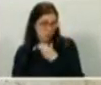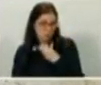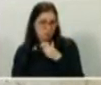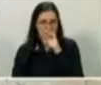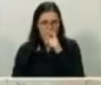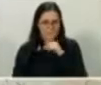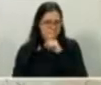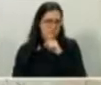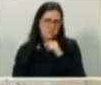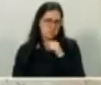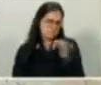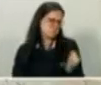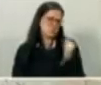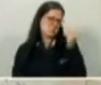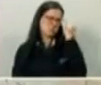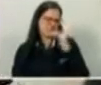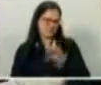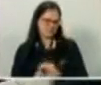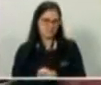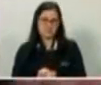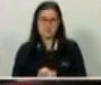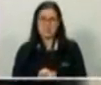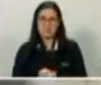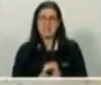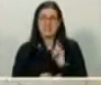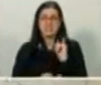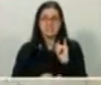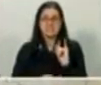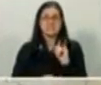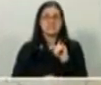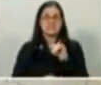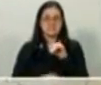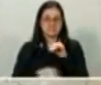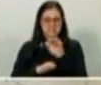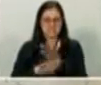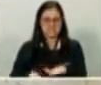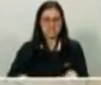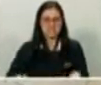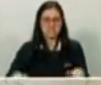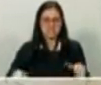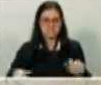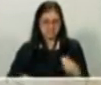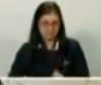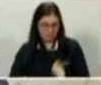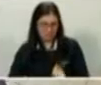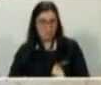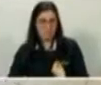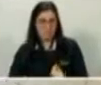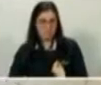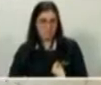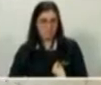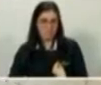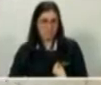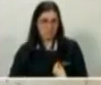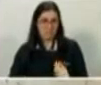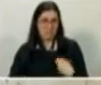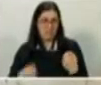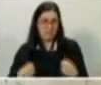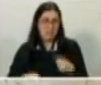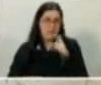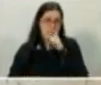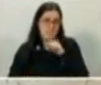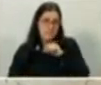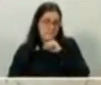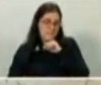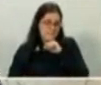só deve ser feita quando a criança precisa do pai. Quando a criança está no mundo para servir, eu não fico brabo com a TV Globo de não